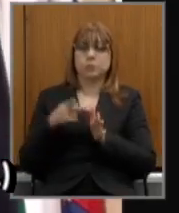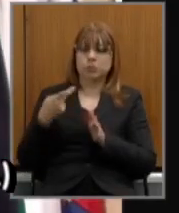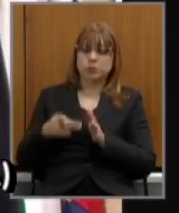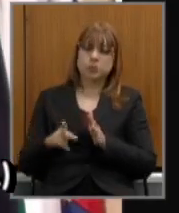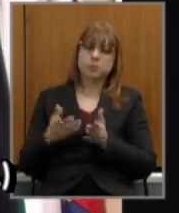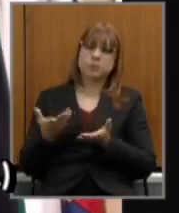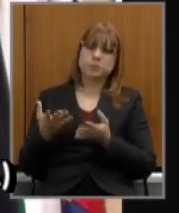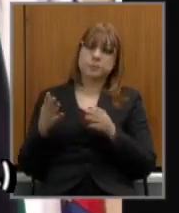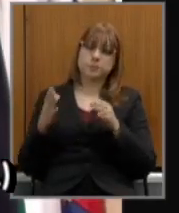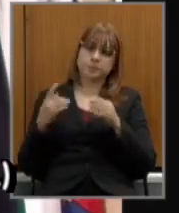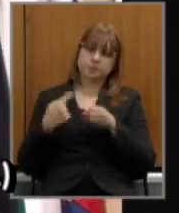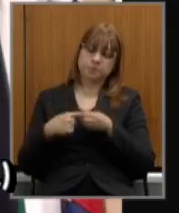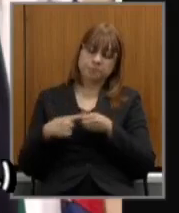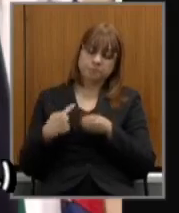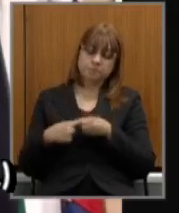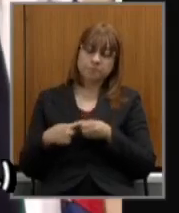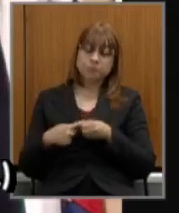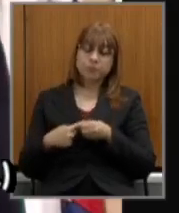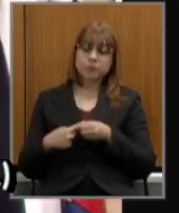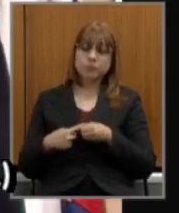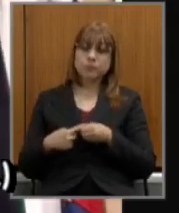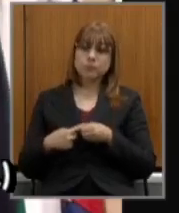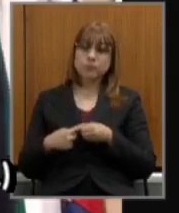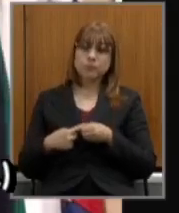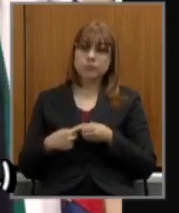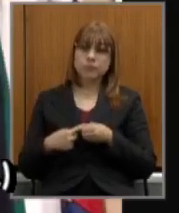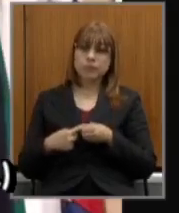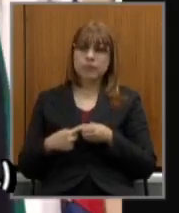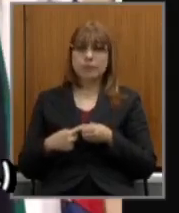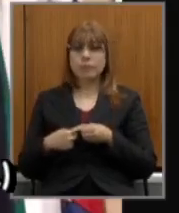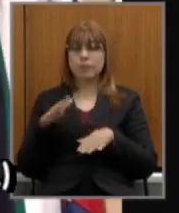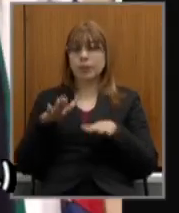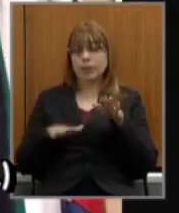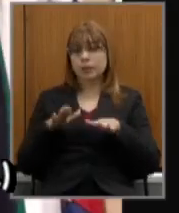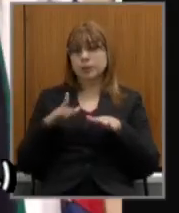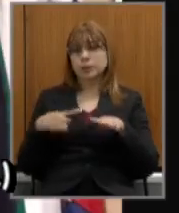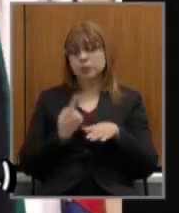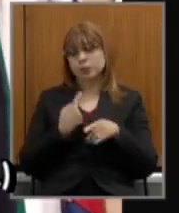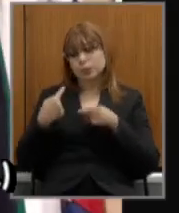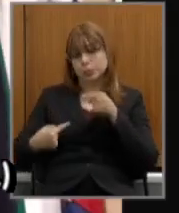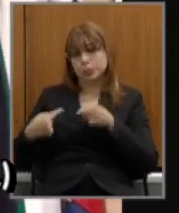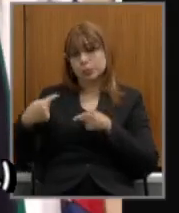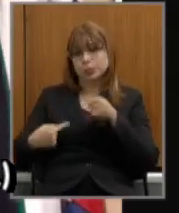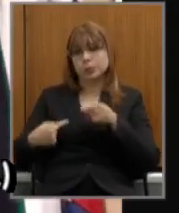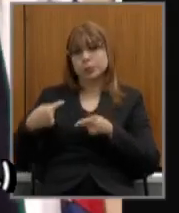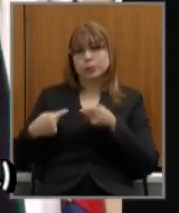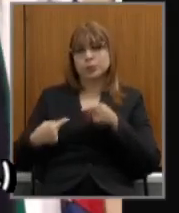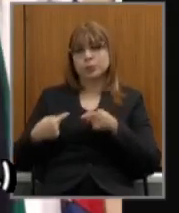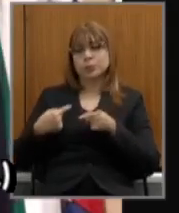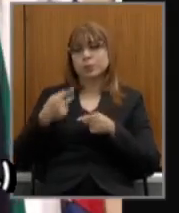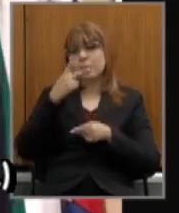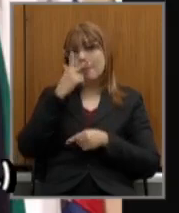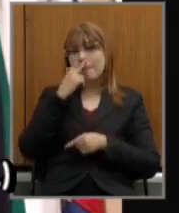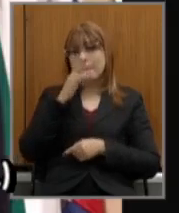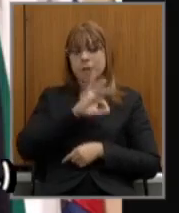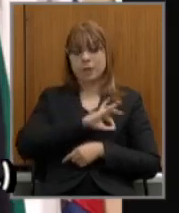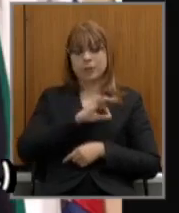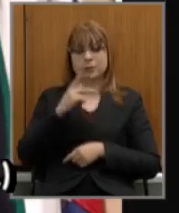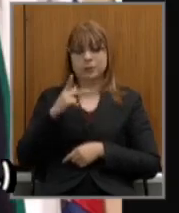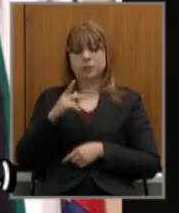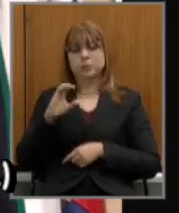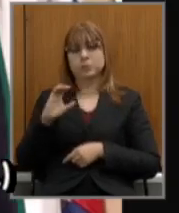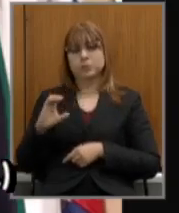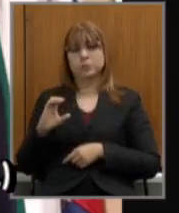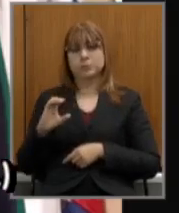e às vezes até muitas vezes nós discutimos que a polícia civil é o primo pobre da